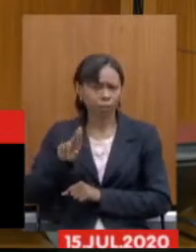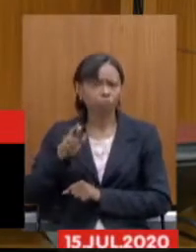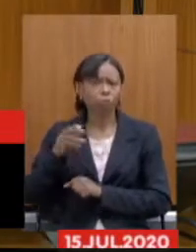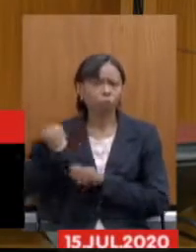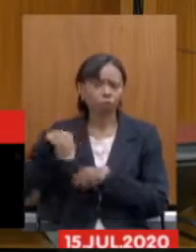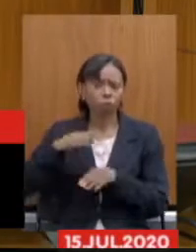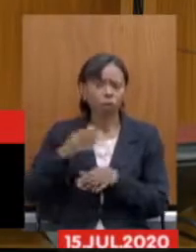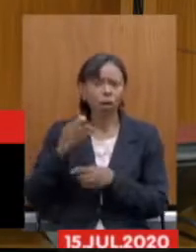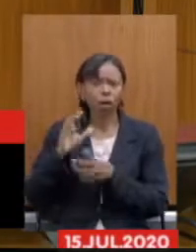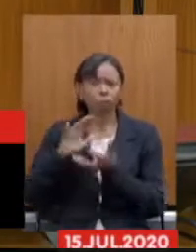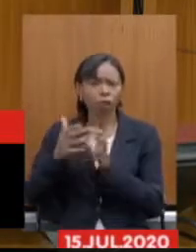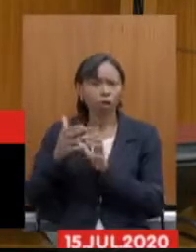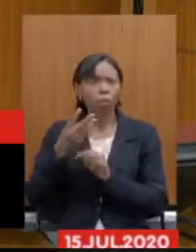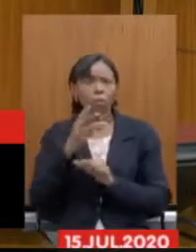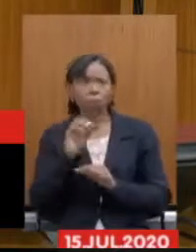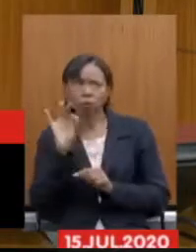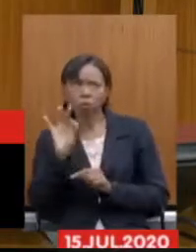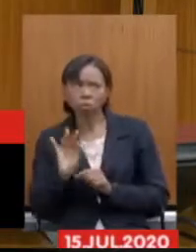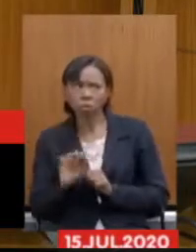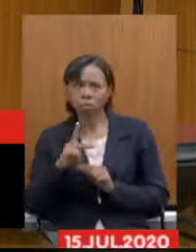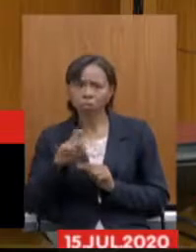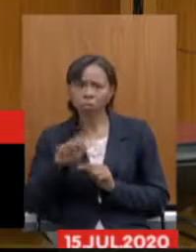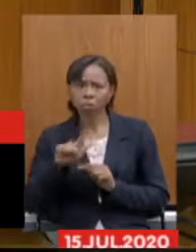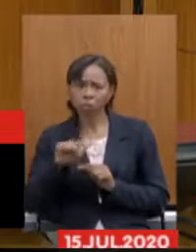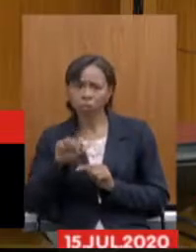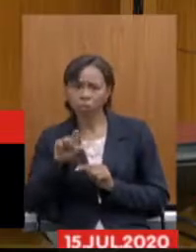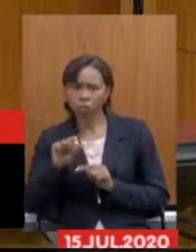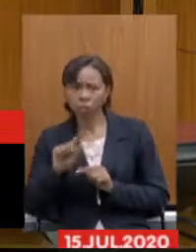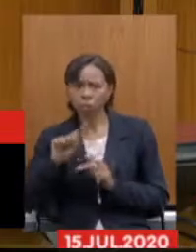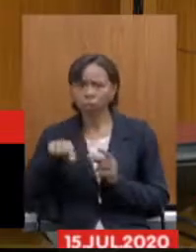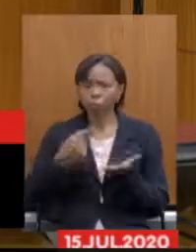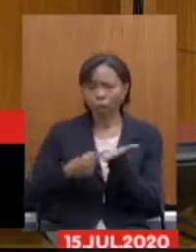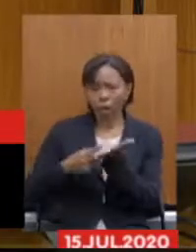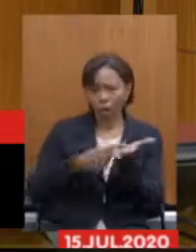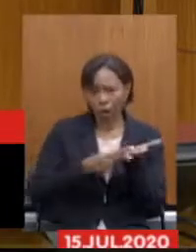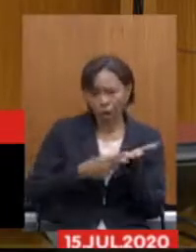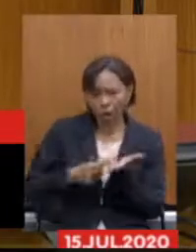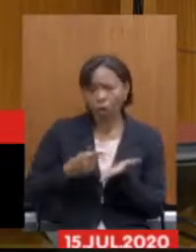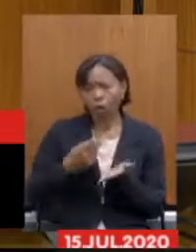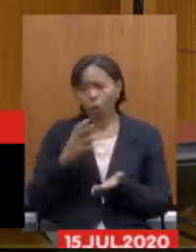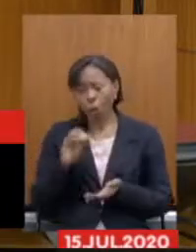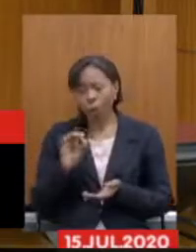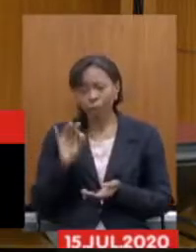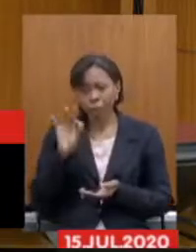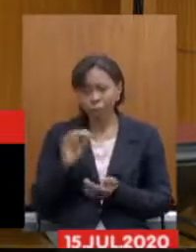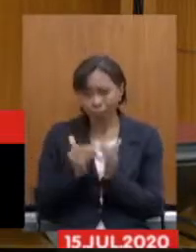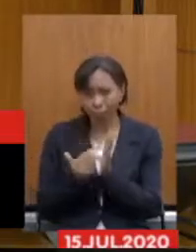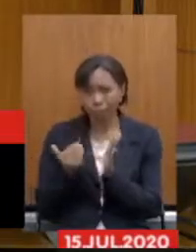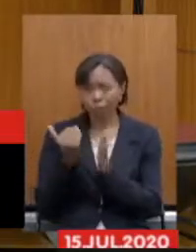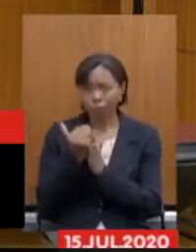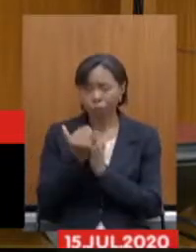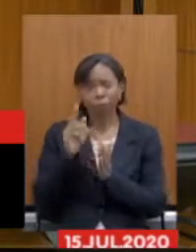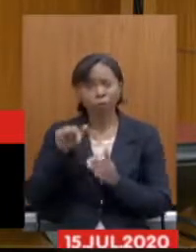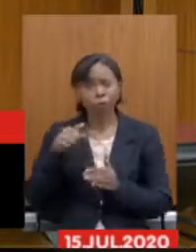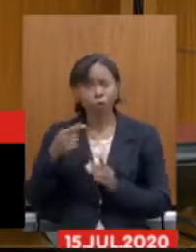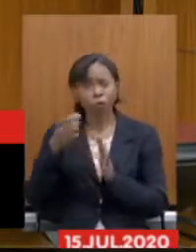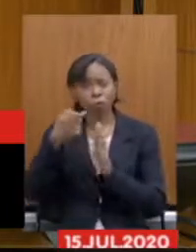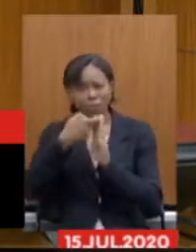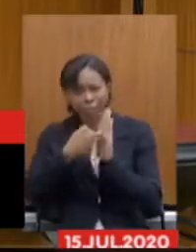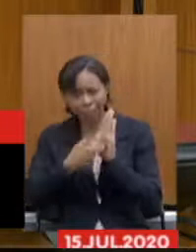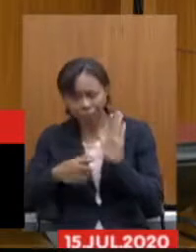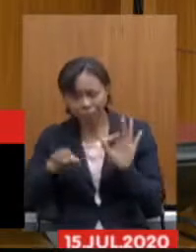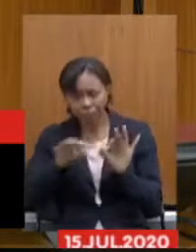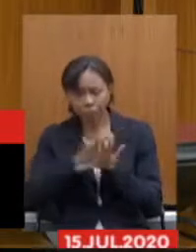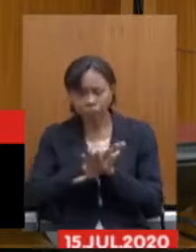pedágio de 30%, depois, em acordo de líderes, esse pedágio aumentou para 40%, e, ao final, o texto final que seria votado à